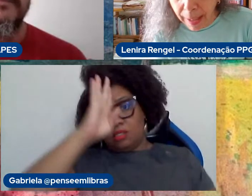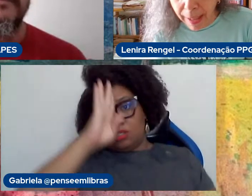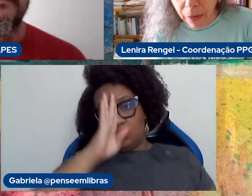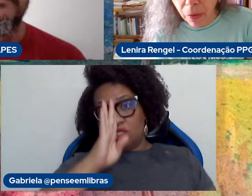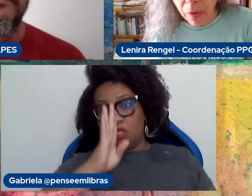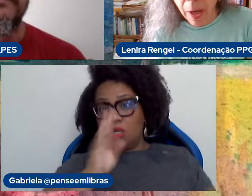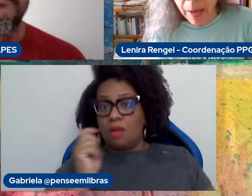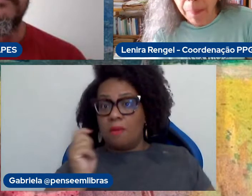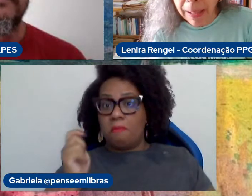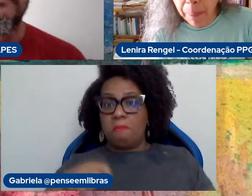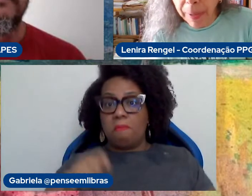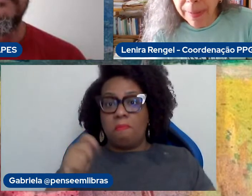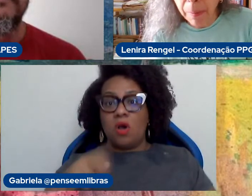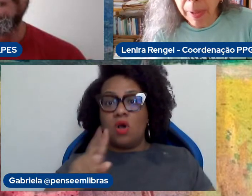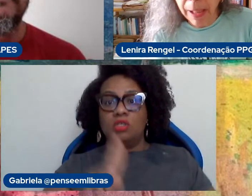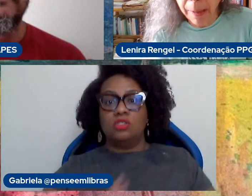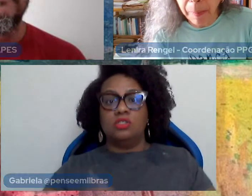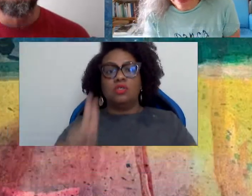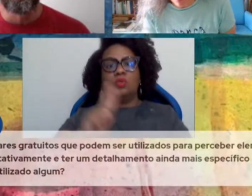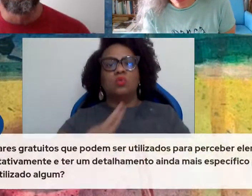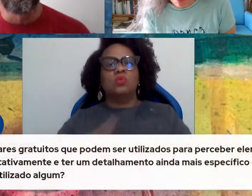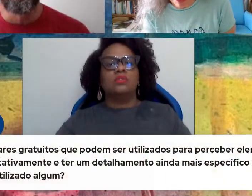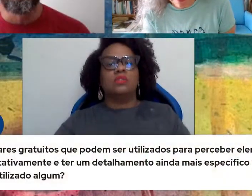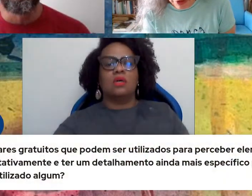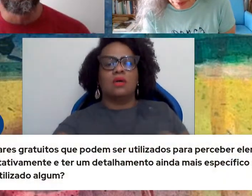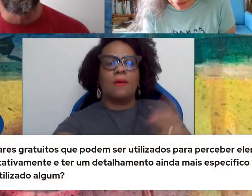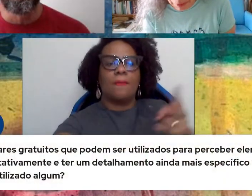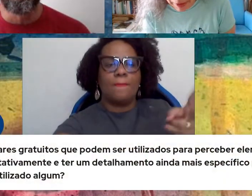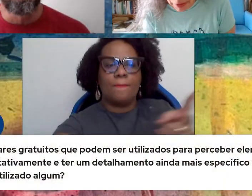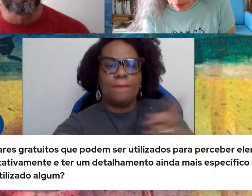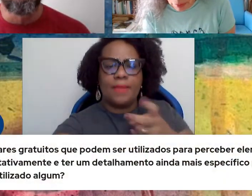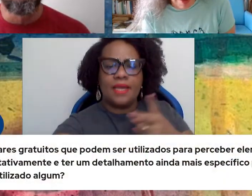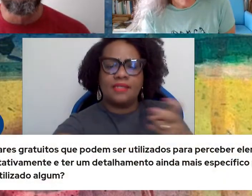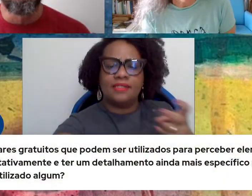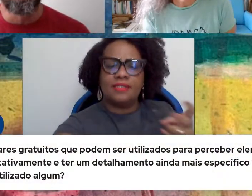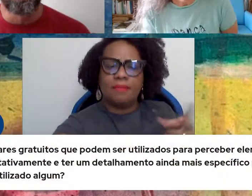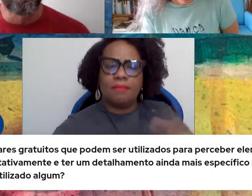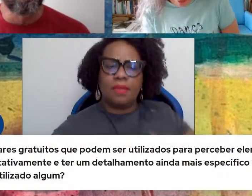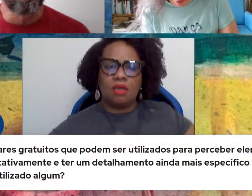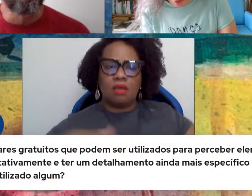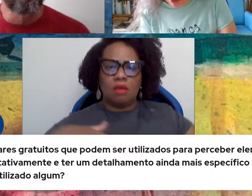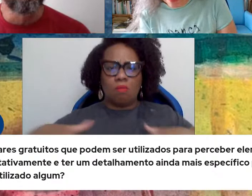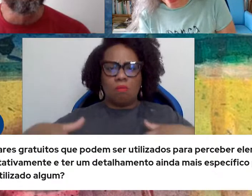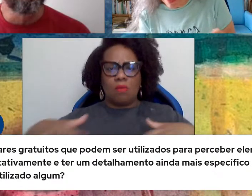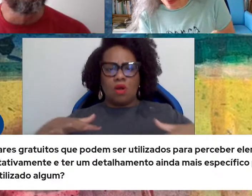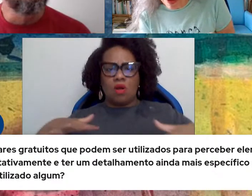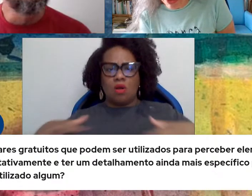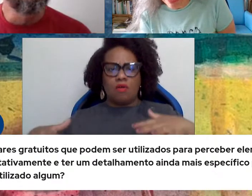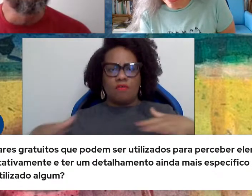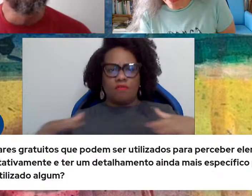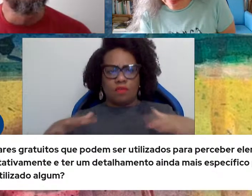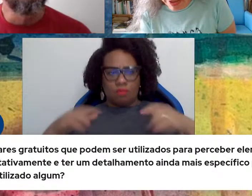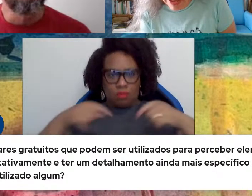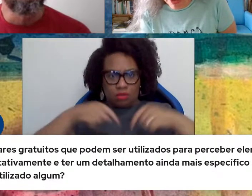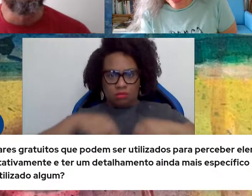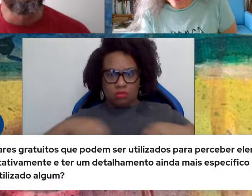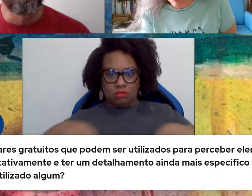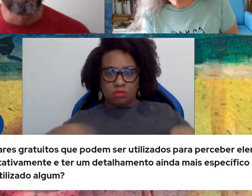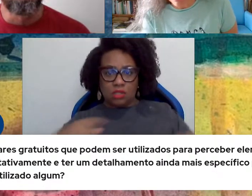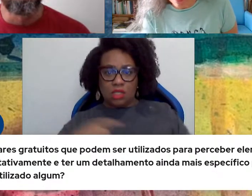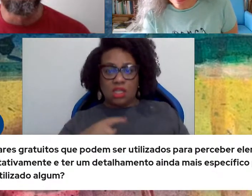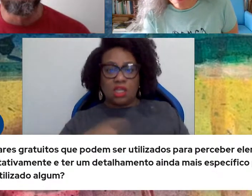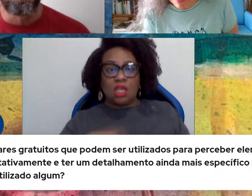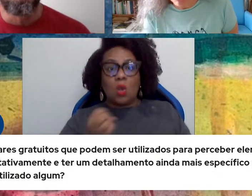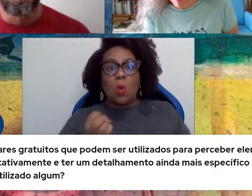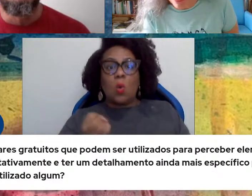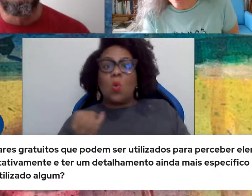utilizados para perceber elementos de movimento, quanta, um ponto na tela, quantitativamente, e